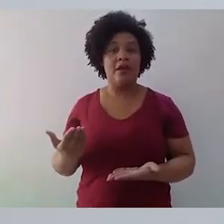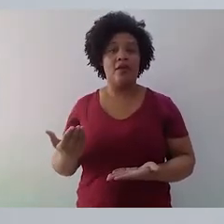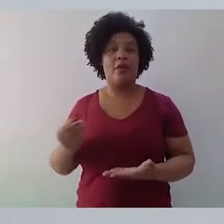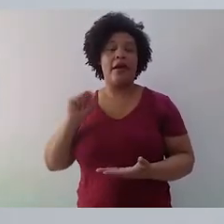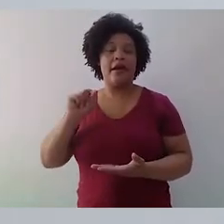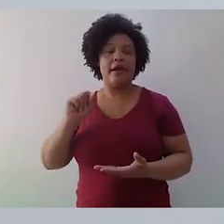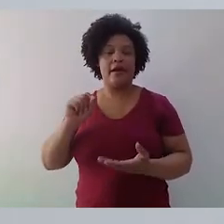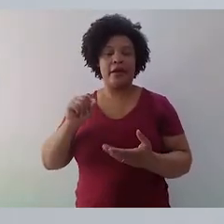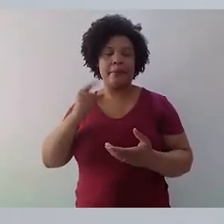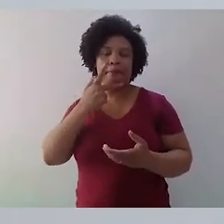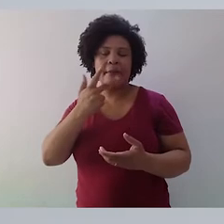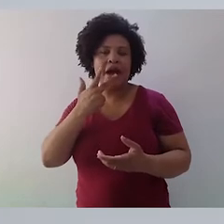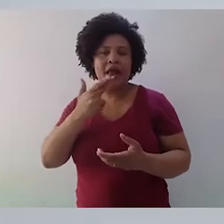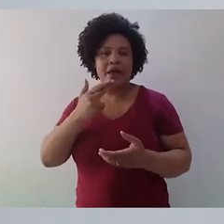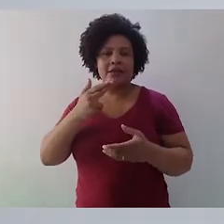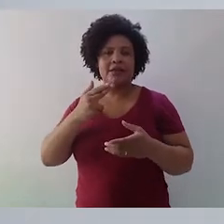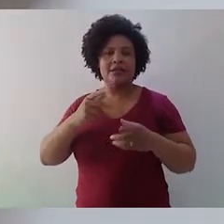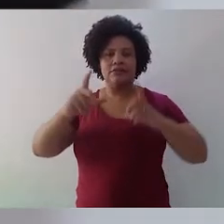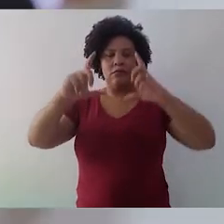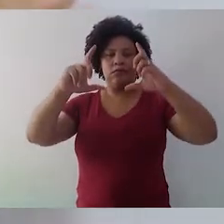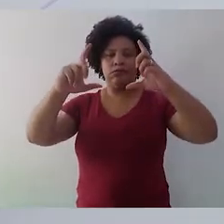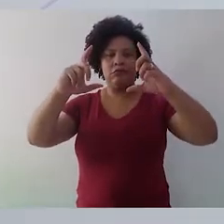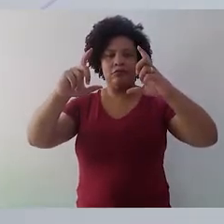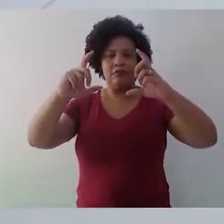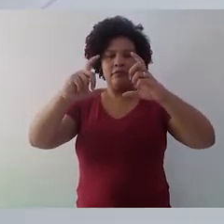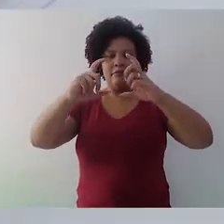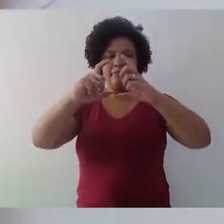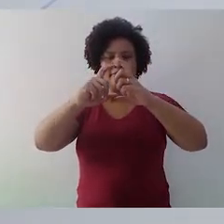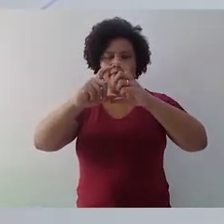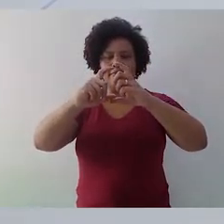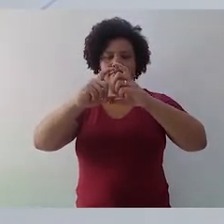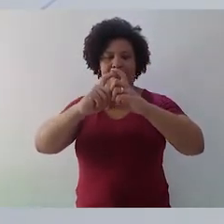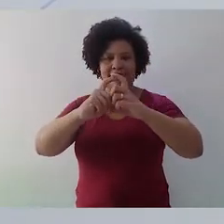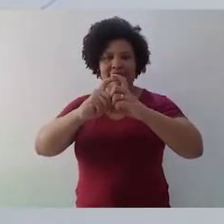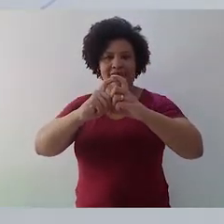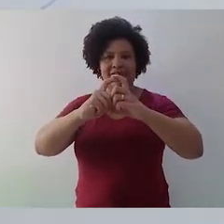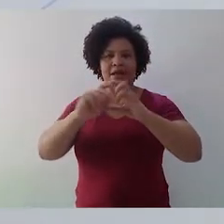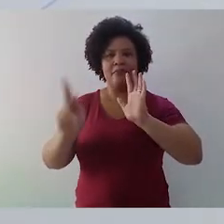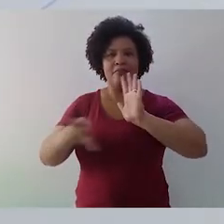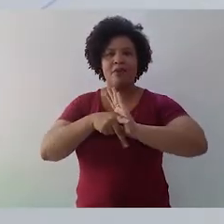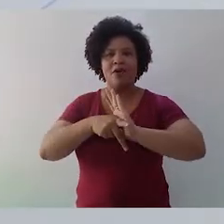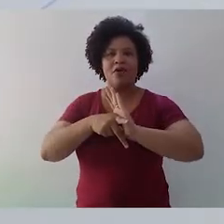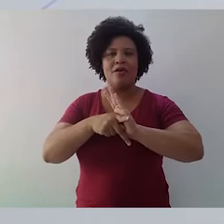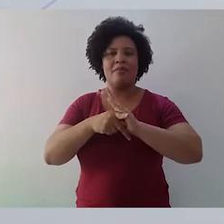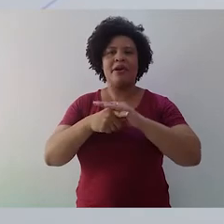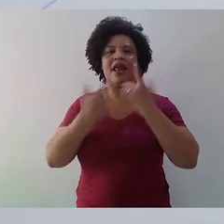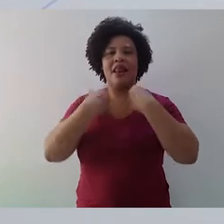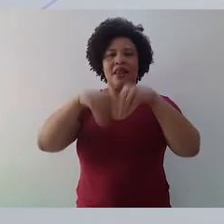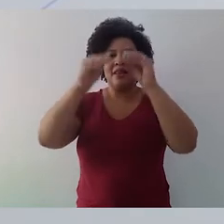concêntricos, a partir dos quais quem usa a linguagem vai começar a se